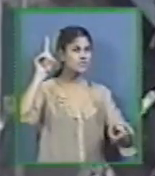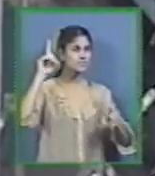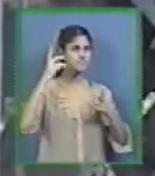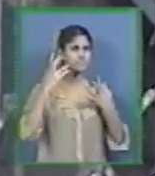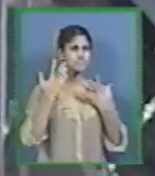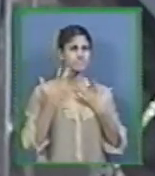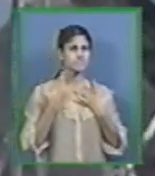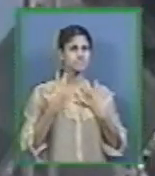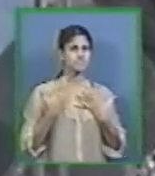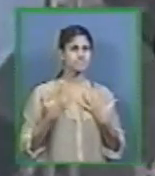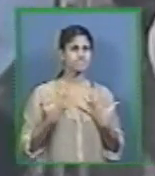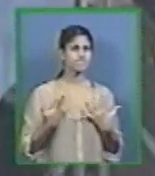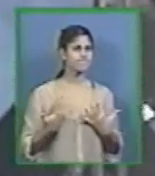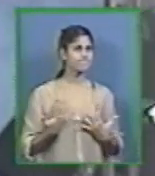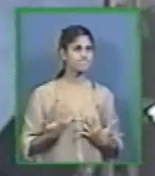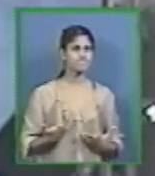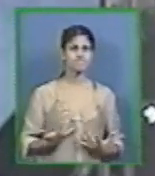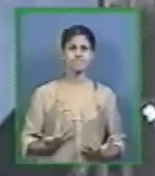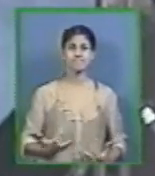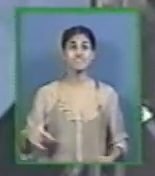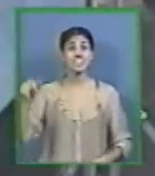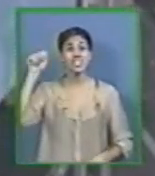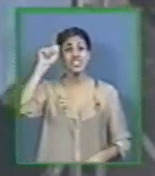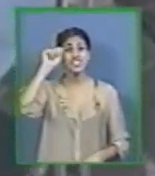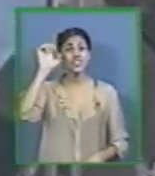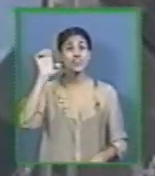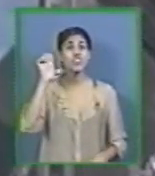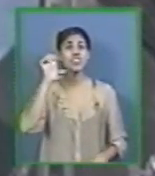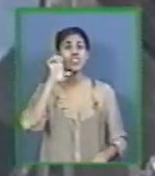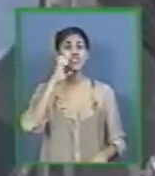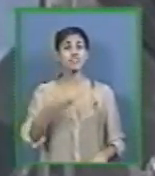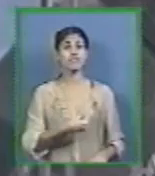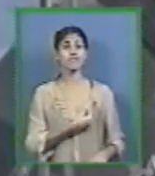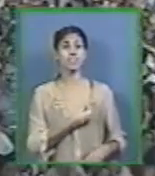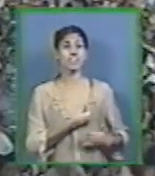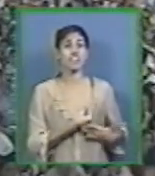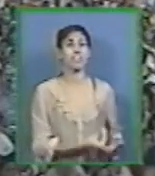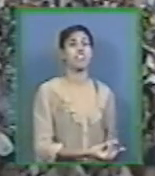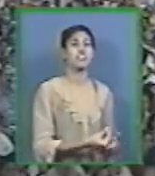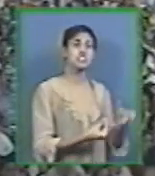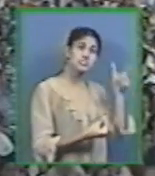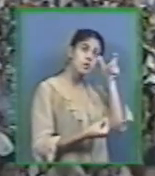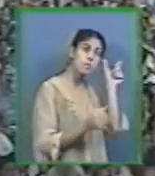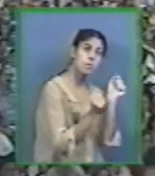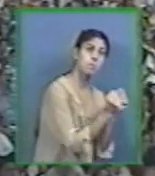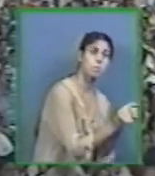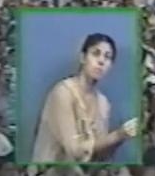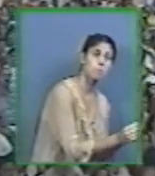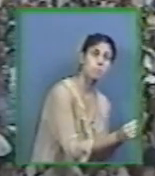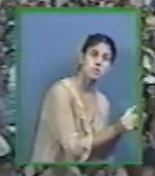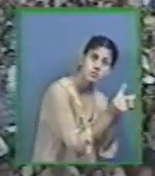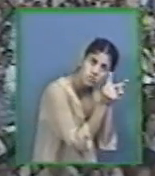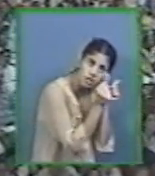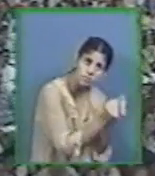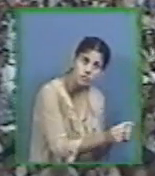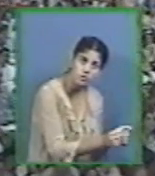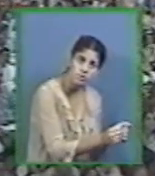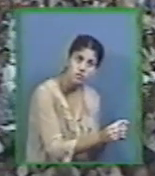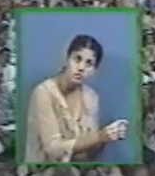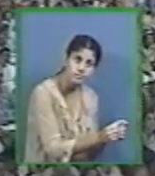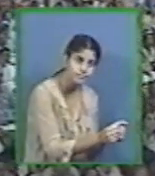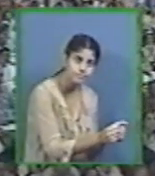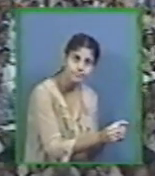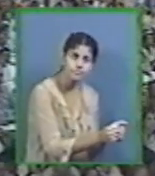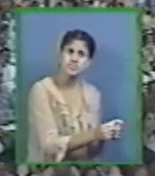O homem agora era escravo do diabo A imagem e a semelhança de Deus Mas Deus concebeu um